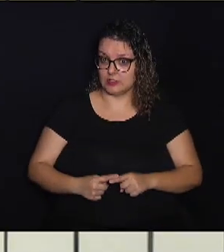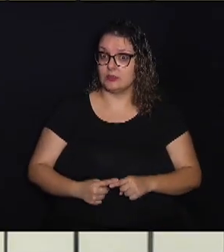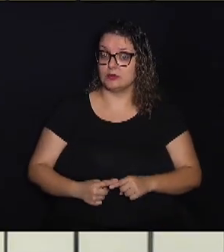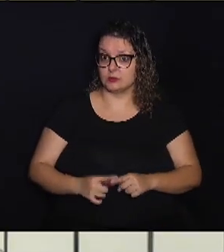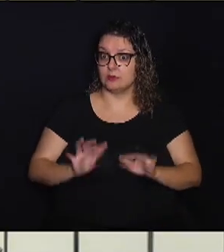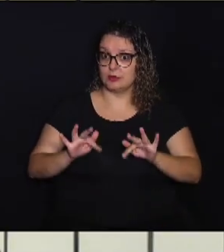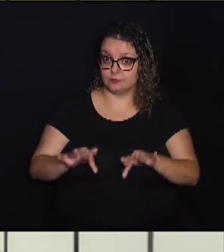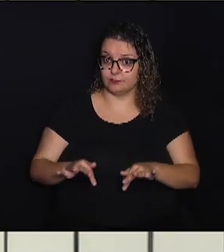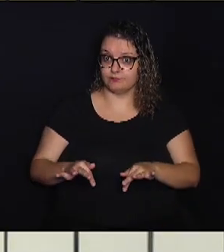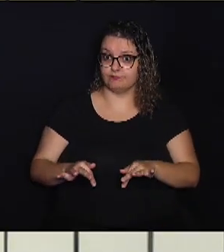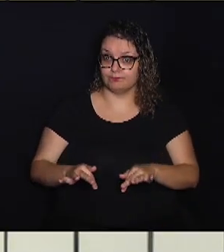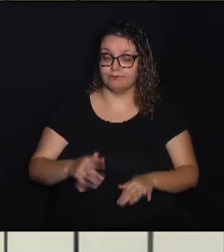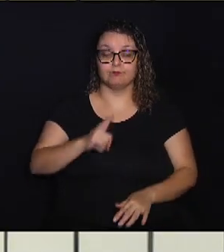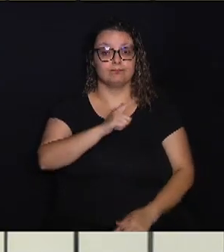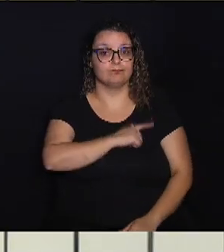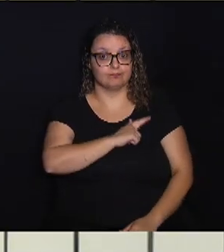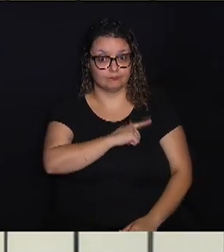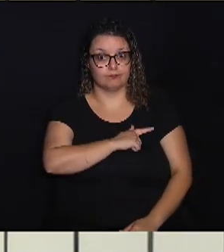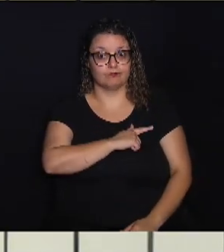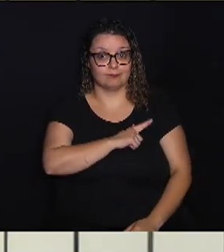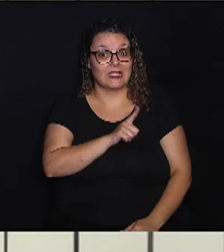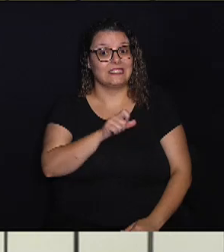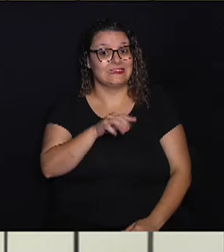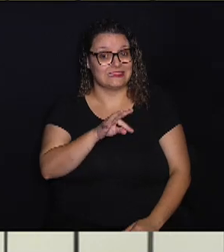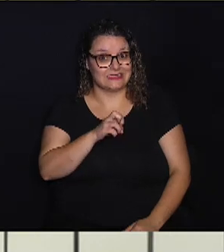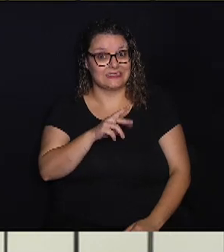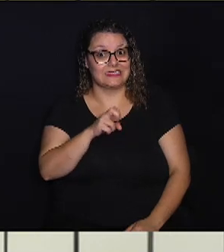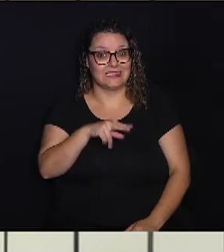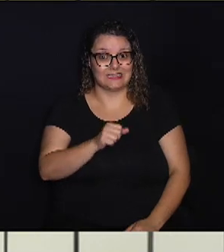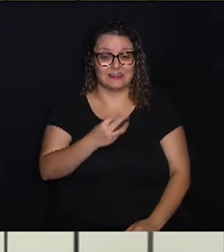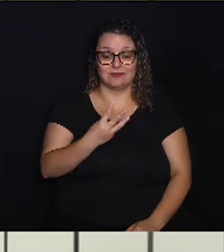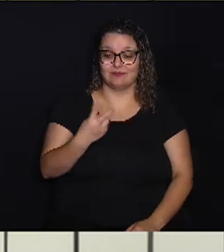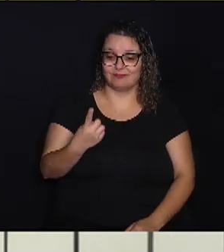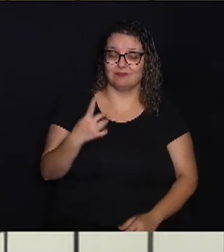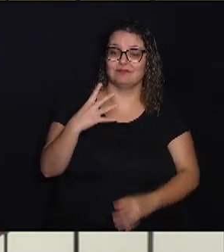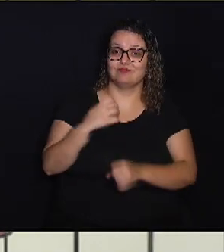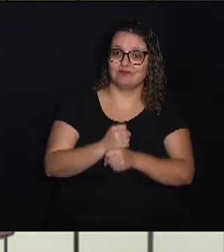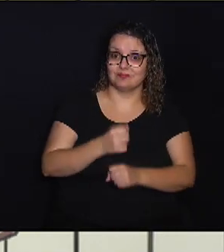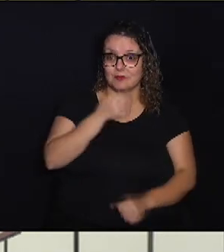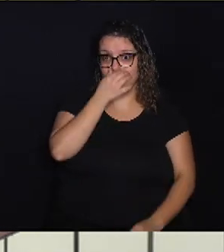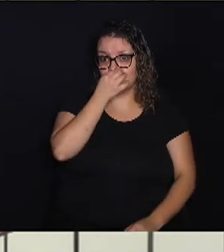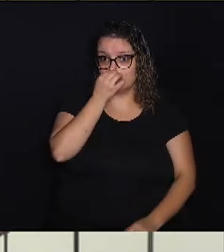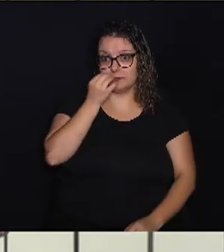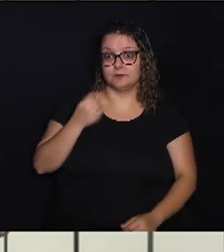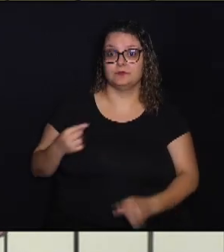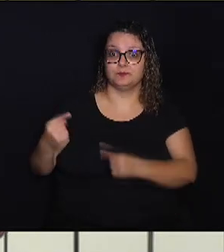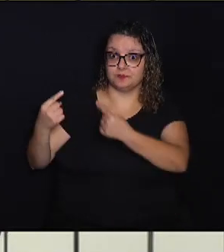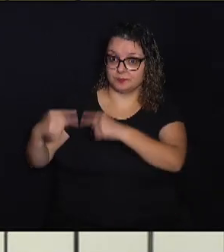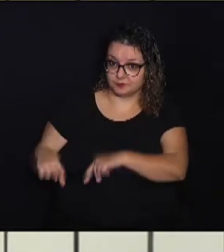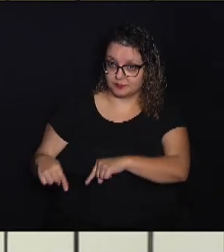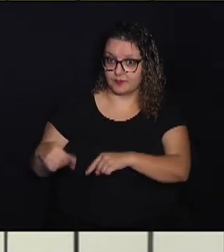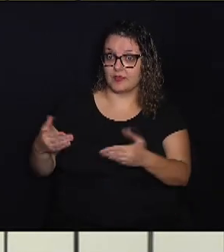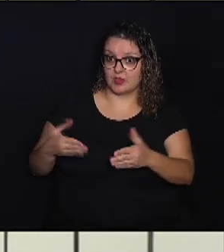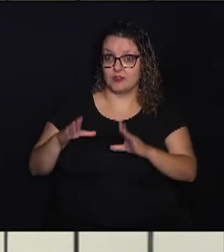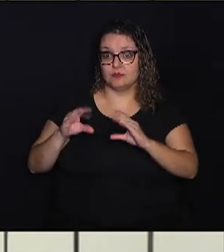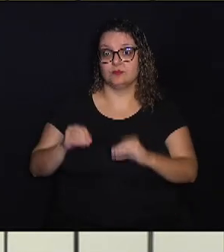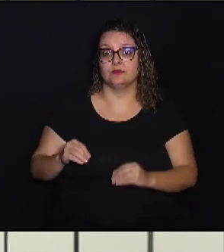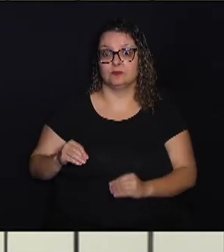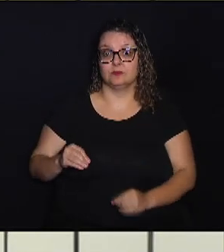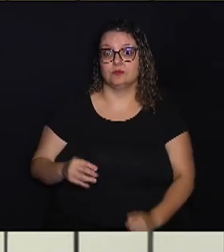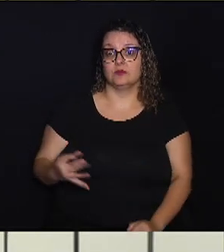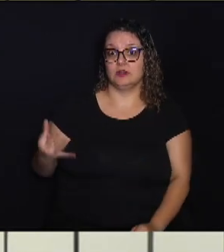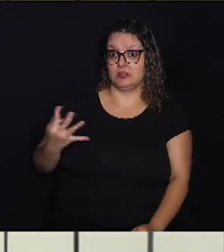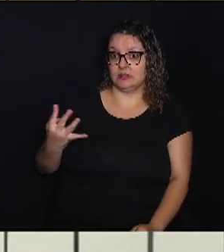a seguinte, Guarani na lanterna com 31 pontos e o adversário dessa noite está na